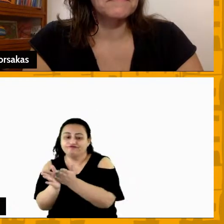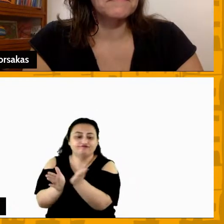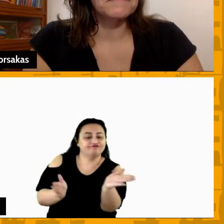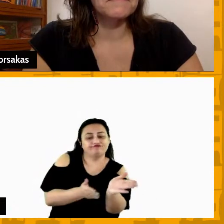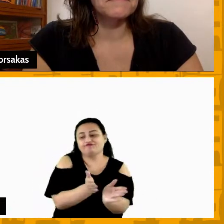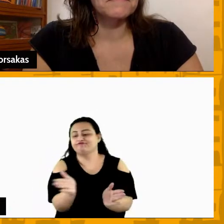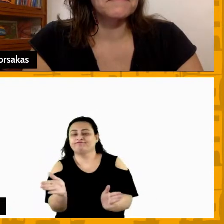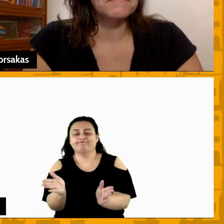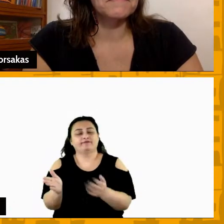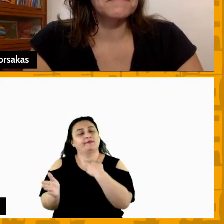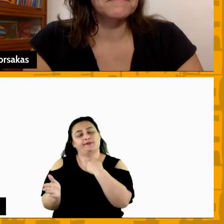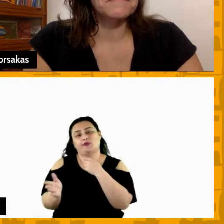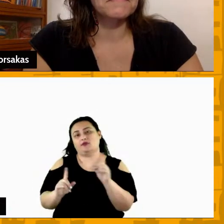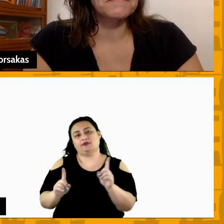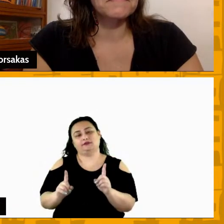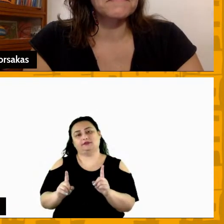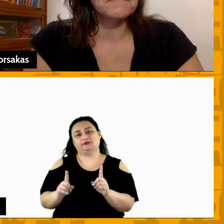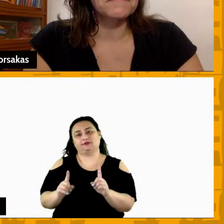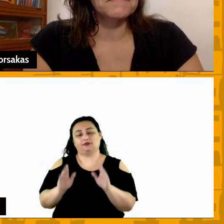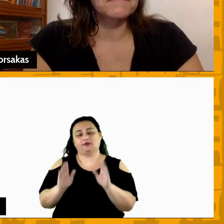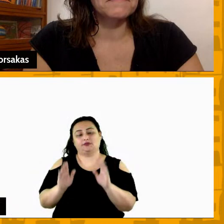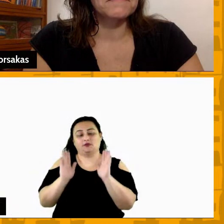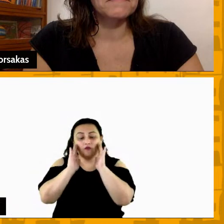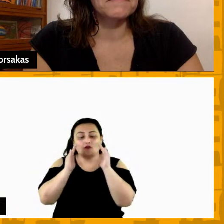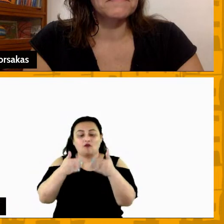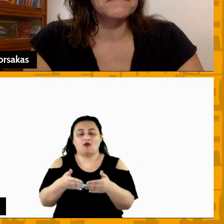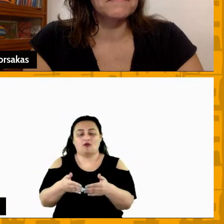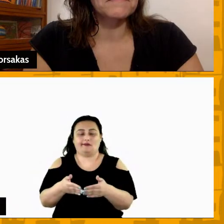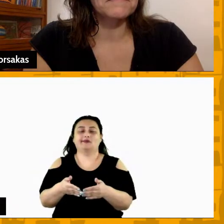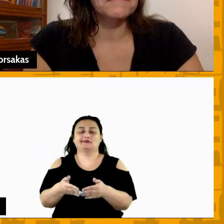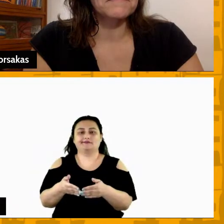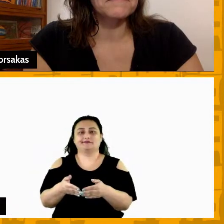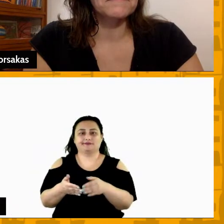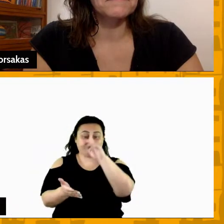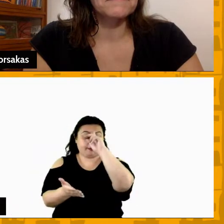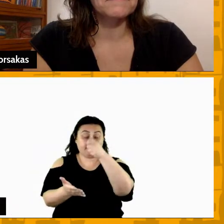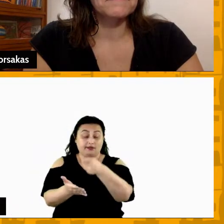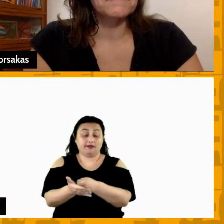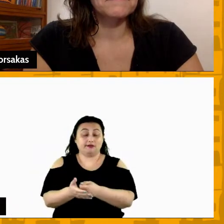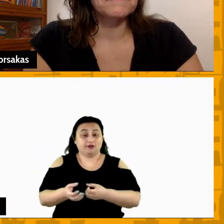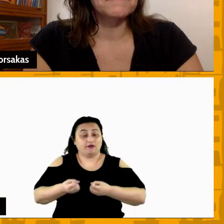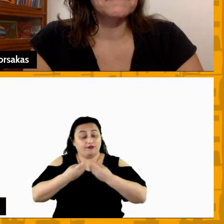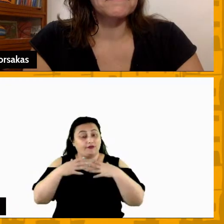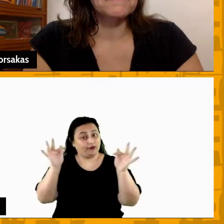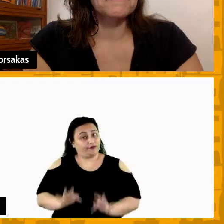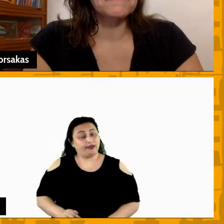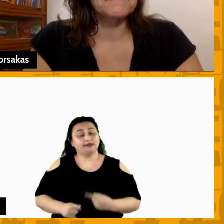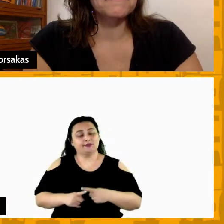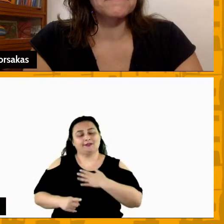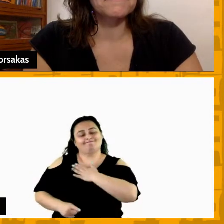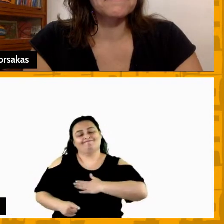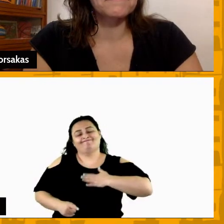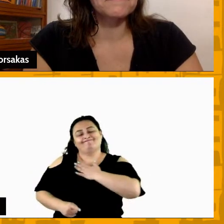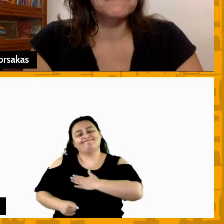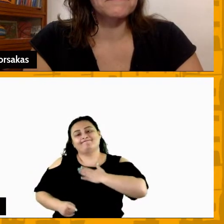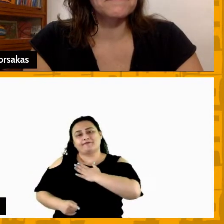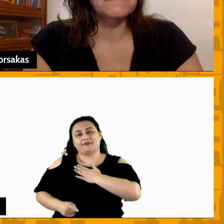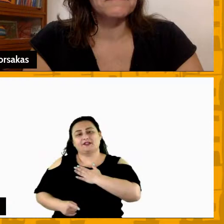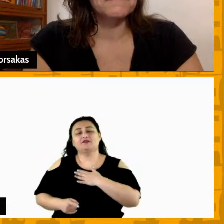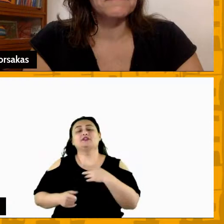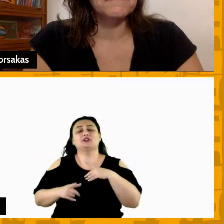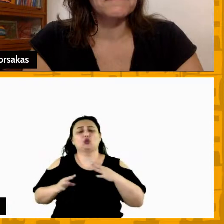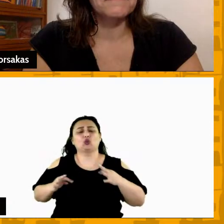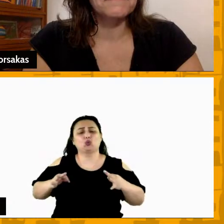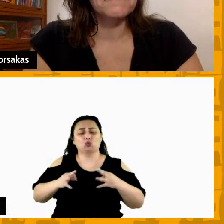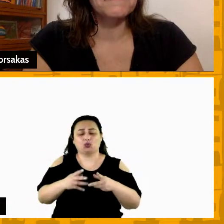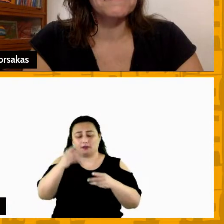e isso a nossa comissão também eu fico lesangeado porque é muito gratificante saber que está todo